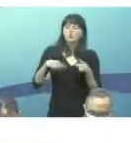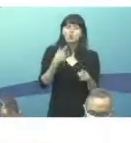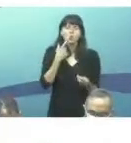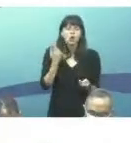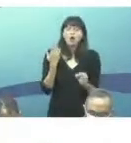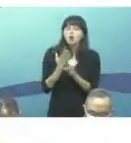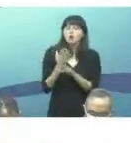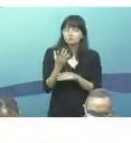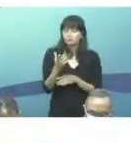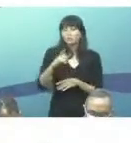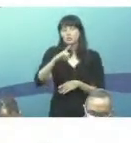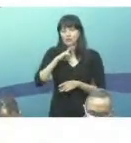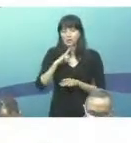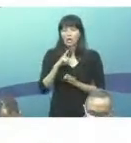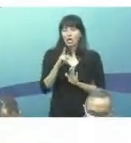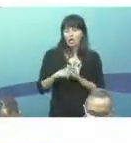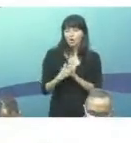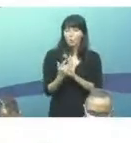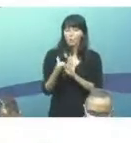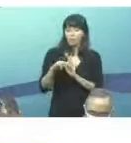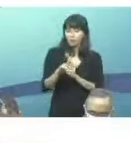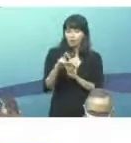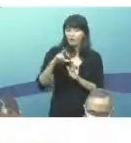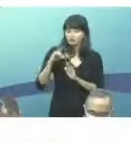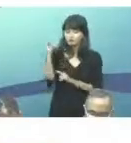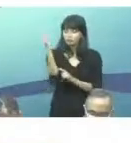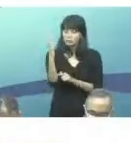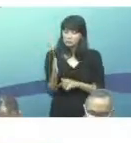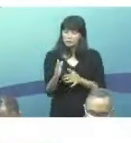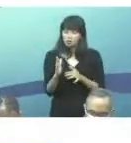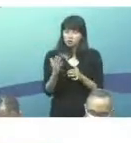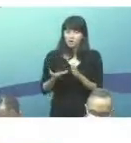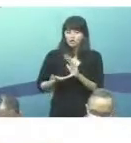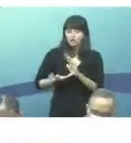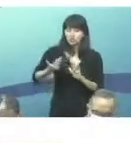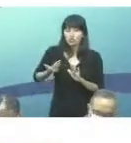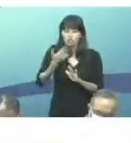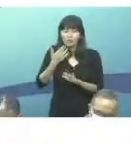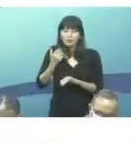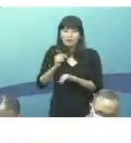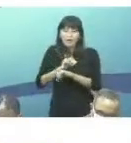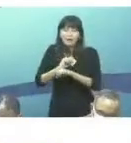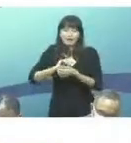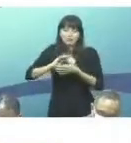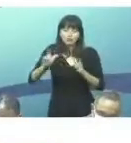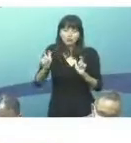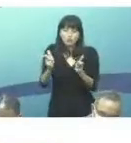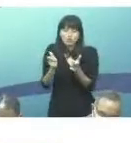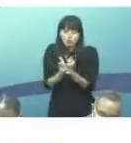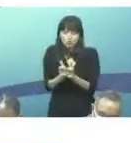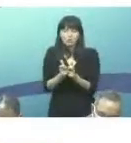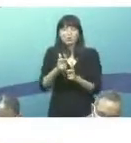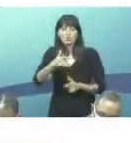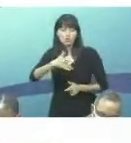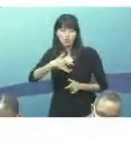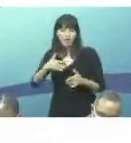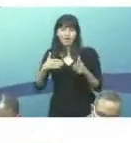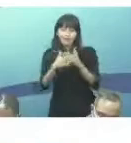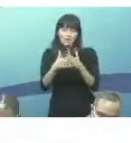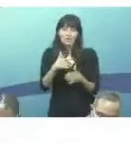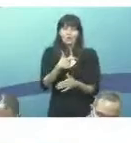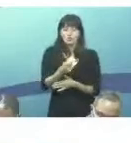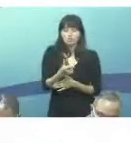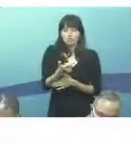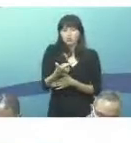estamos com o plano do Brasil livre da tuberculose até 2035. O plano é chegar a alcançar,